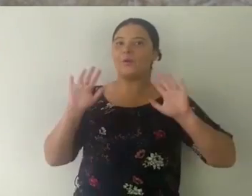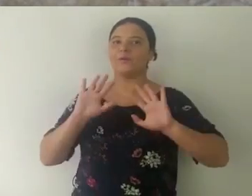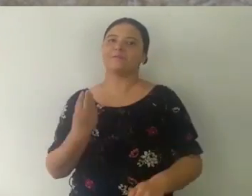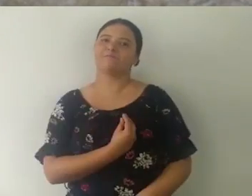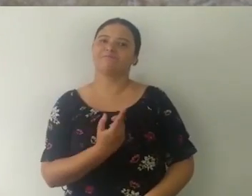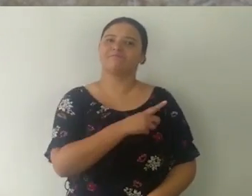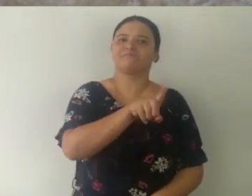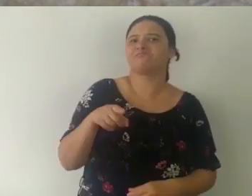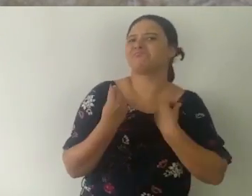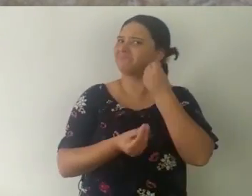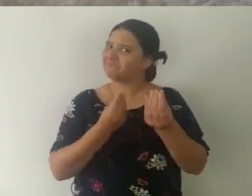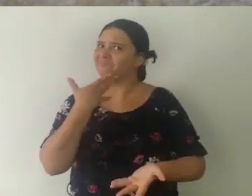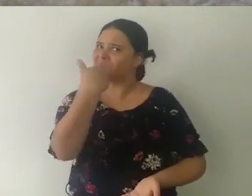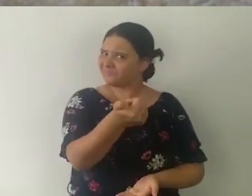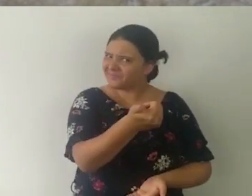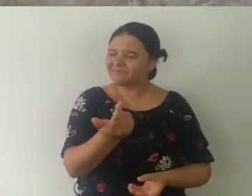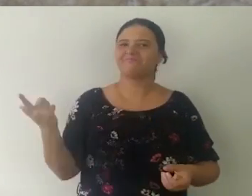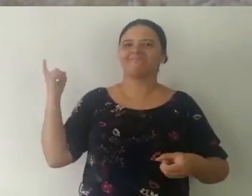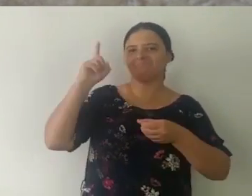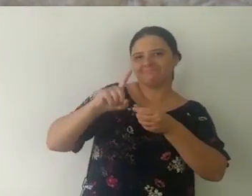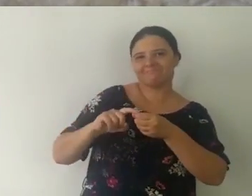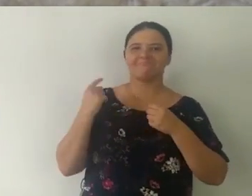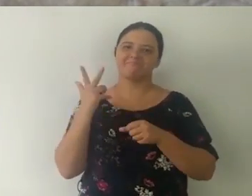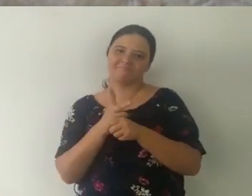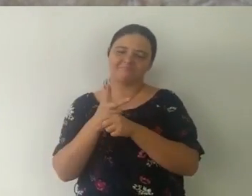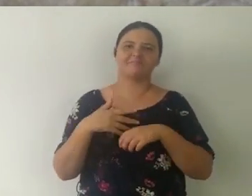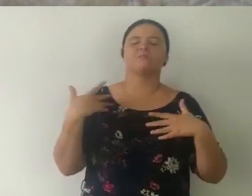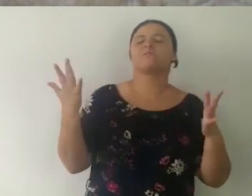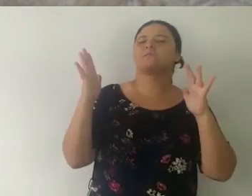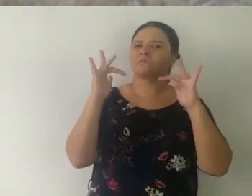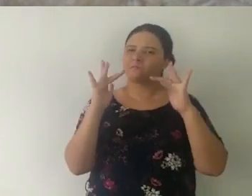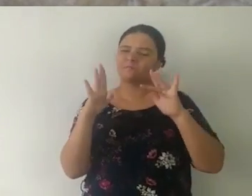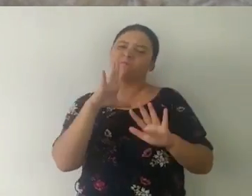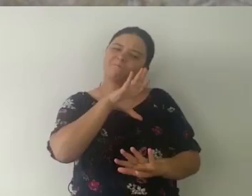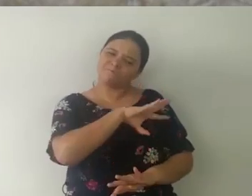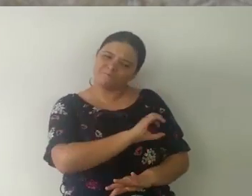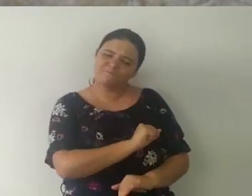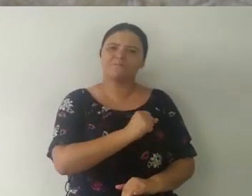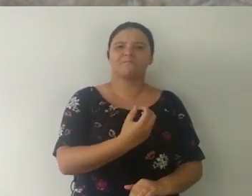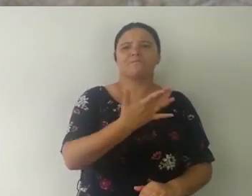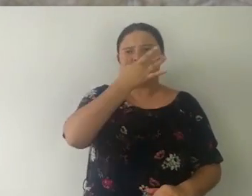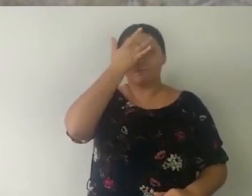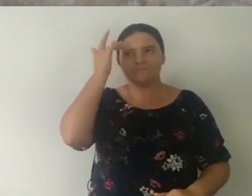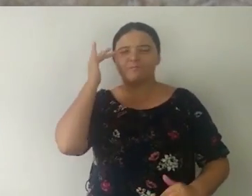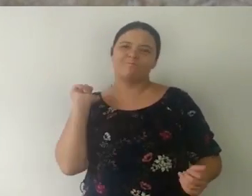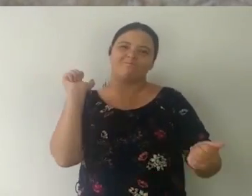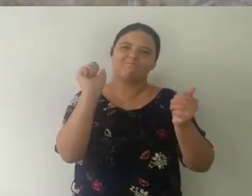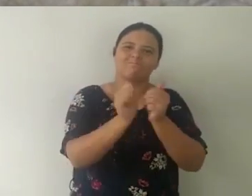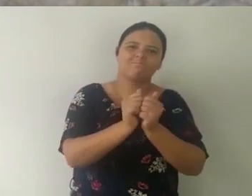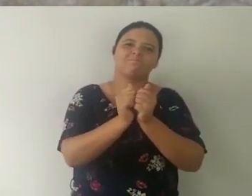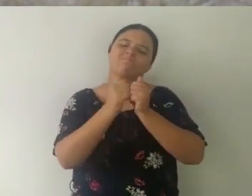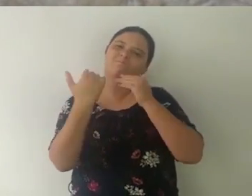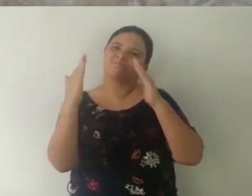Oi, como é que vocês estão? Tudo bem? Estamos de volta. Amar uma pessoa, namorar uma pessoa, viver a vida